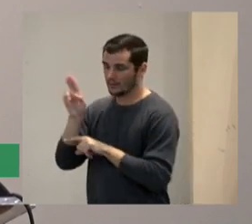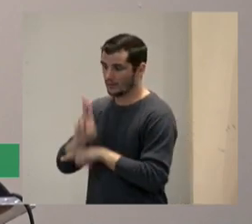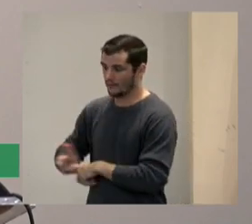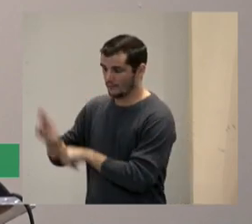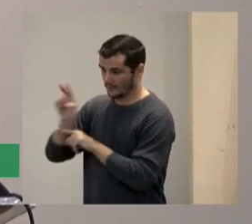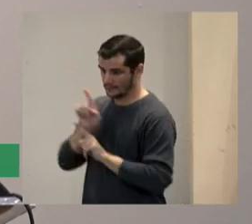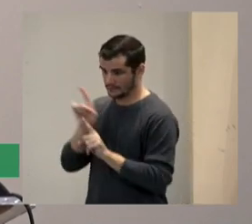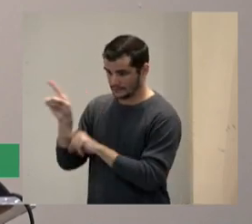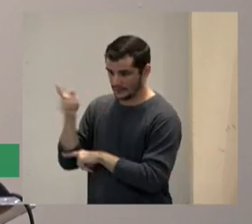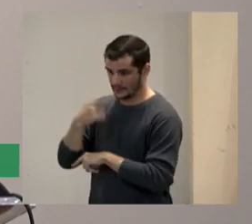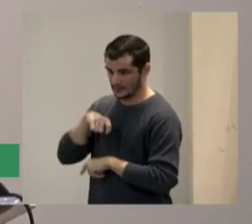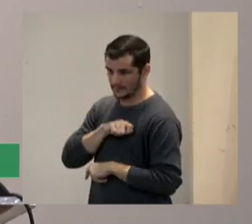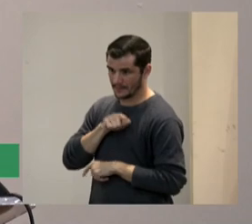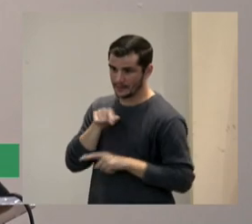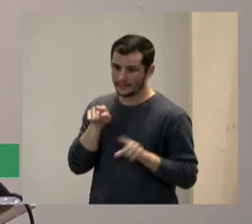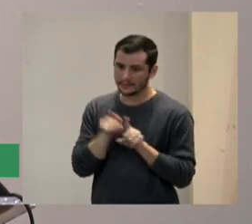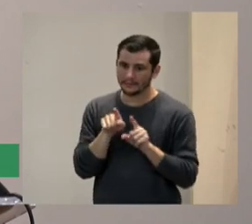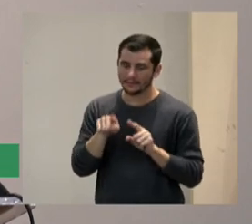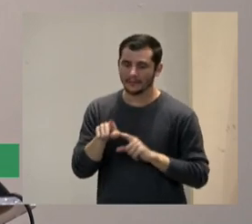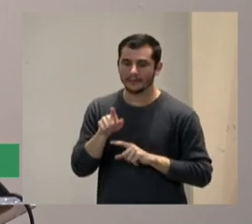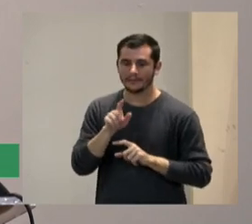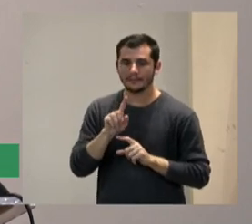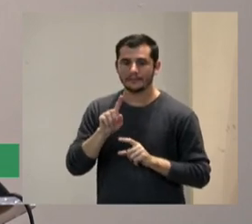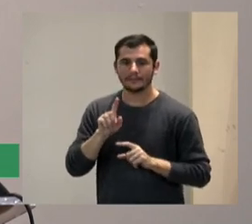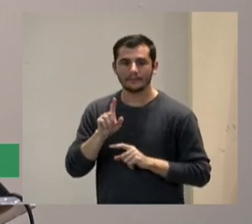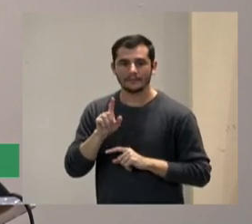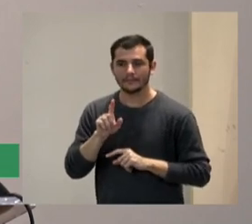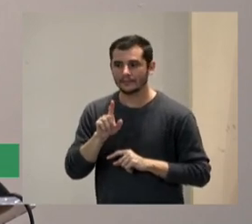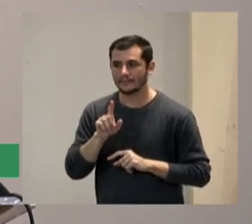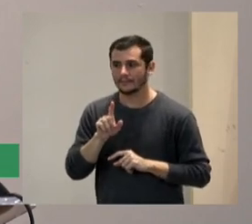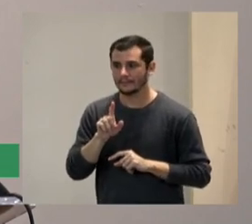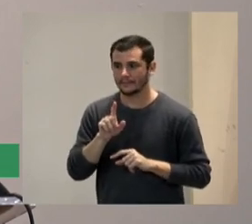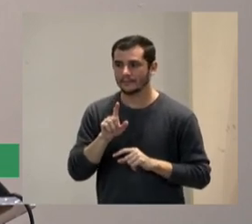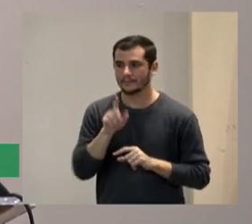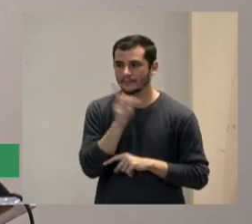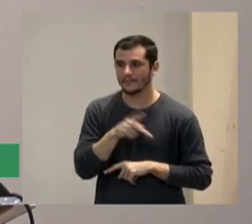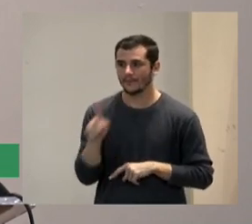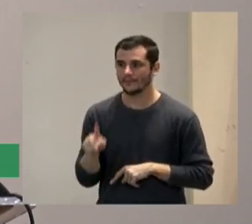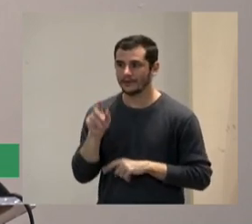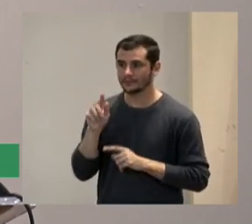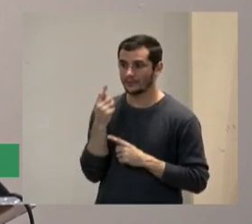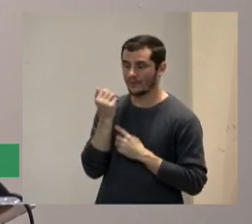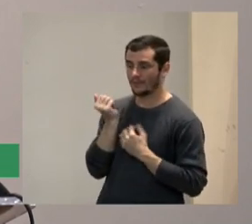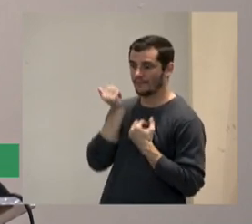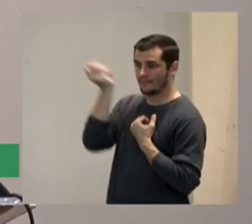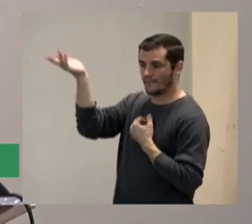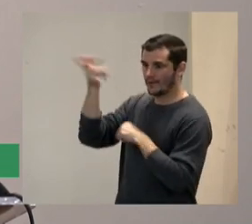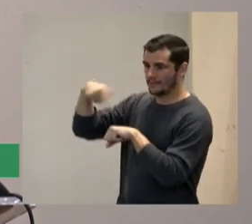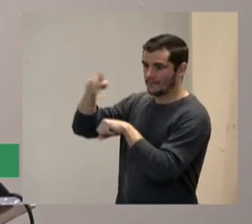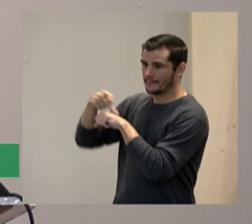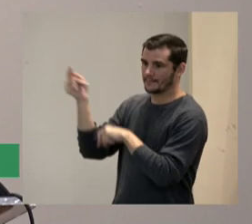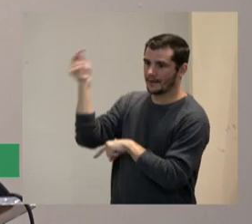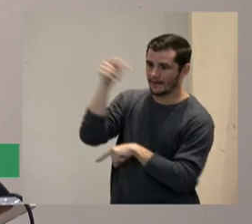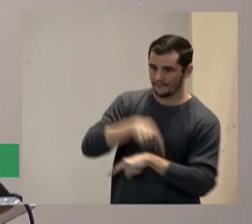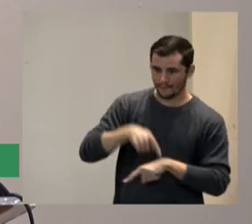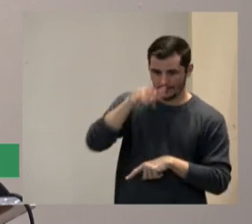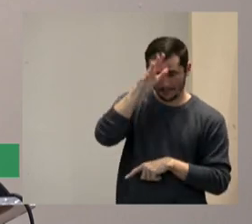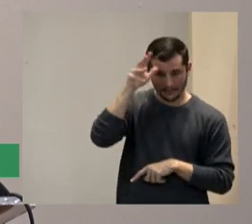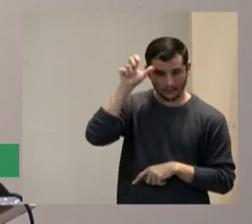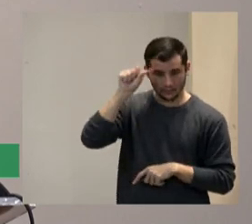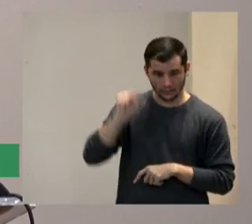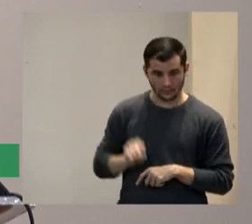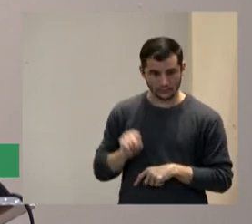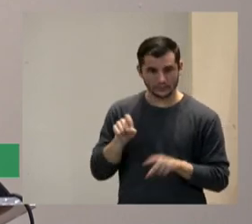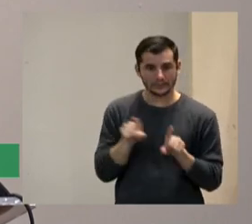visitante estrangeiro da Universidade Federal do Mato Grosso do Sul e professor colaborador do programa de pós